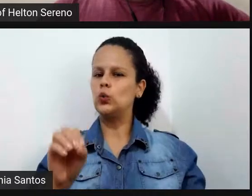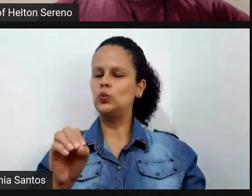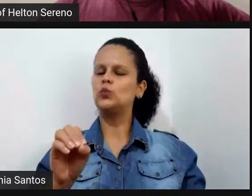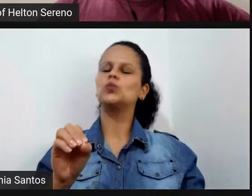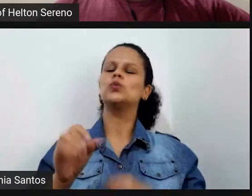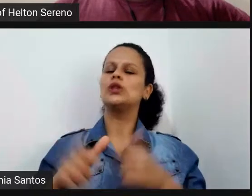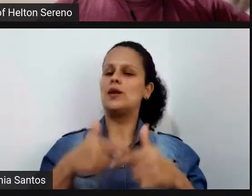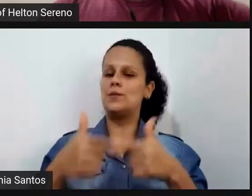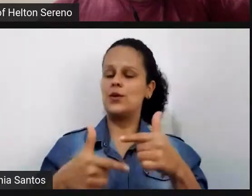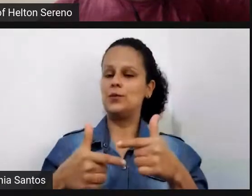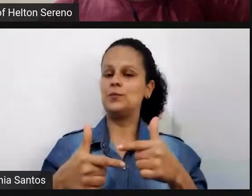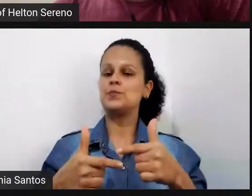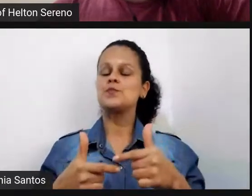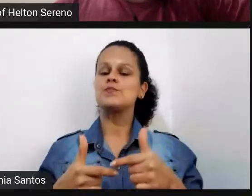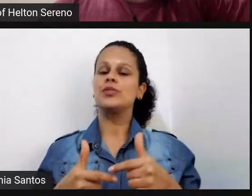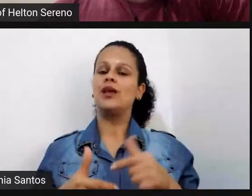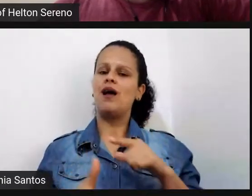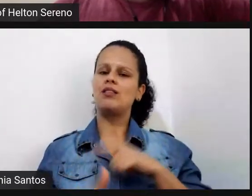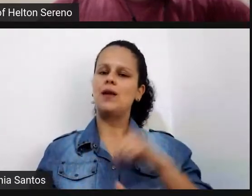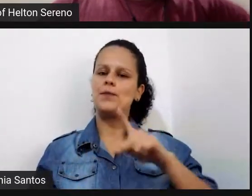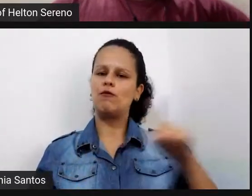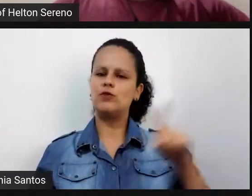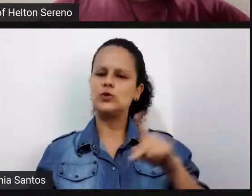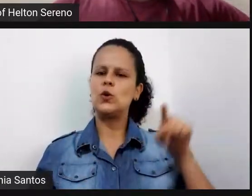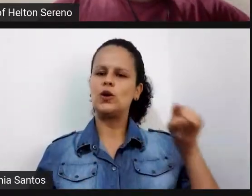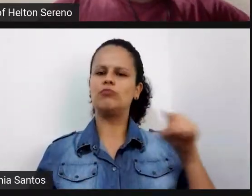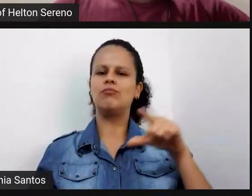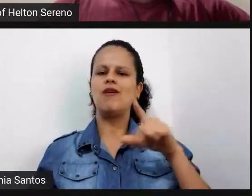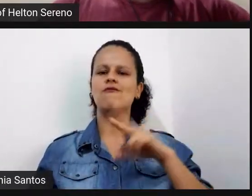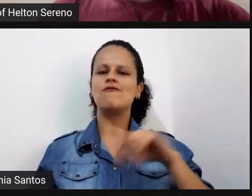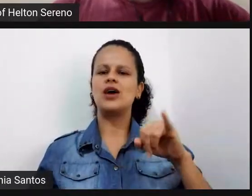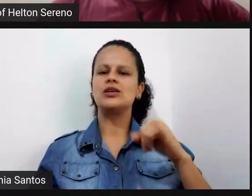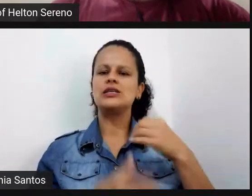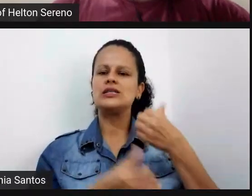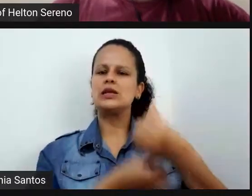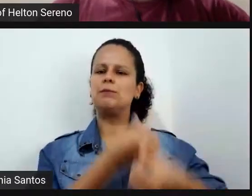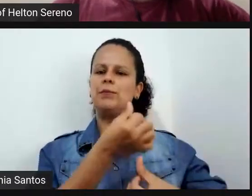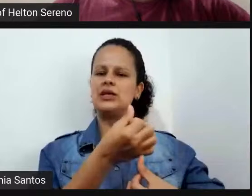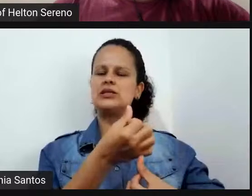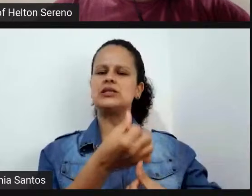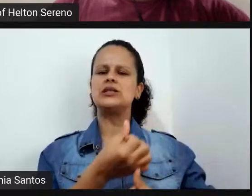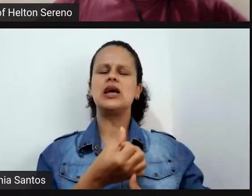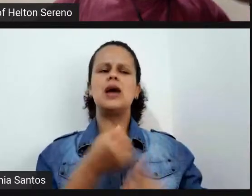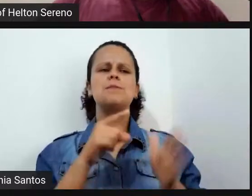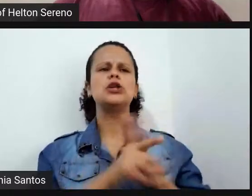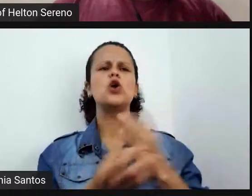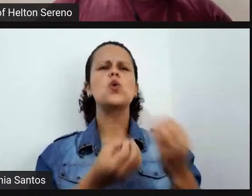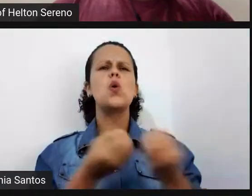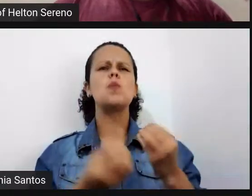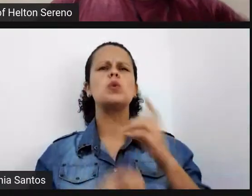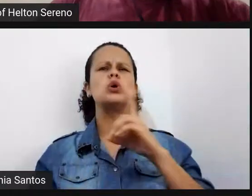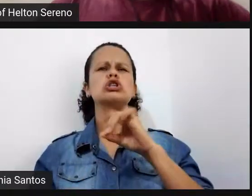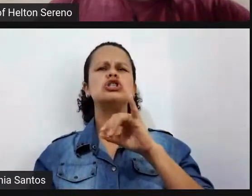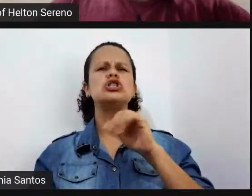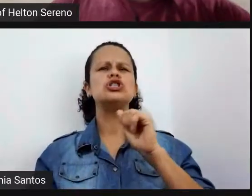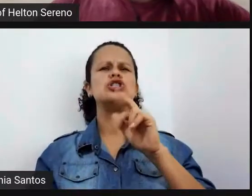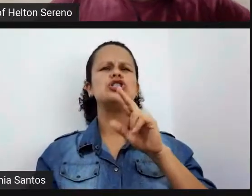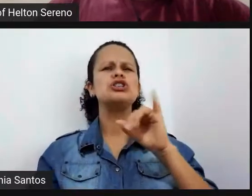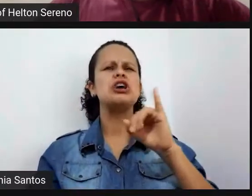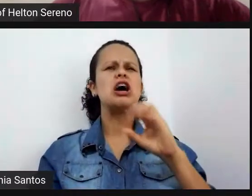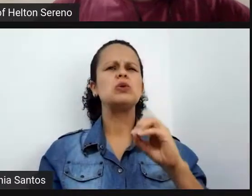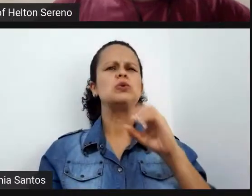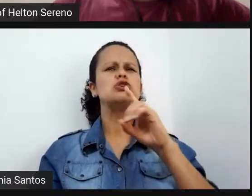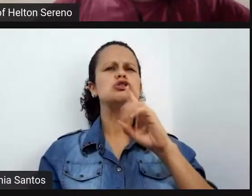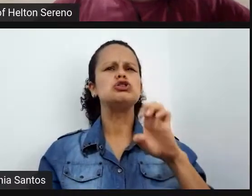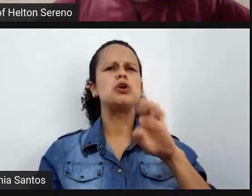que dá aula para a turma no semestre seguinte chegou e falou assim professor como é que é esse diário de bordo porque os alunos que trabalharam com você semestre passado estão pedindo para eu usar